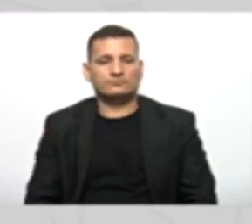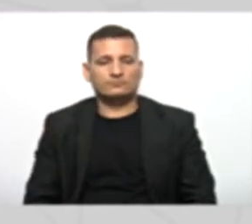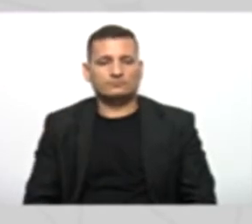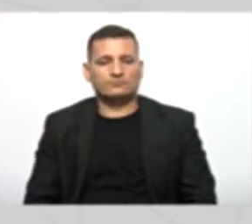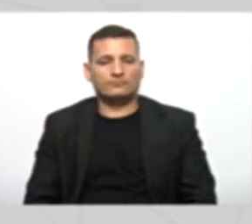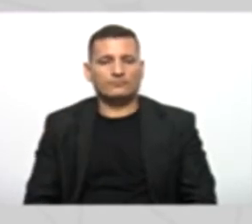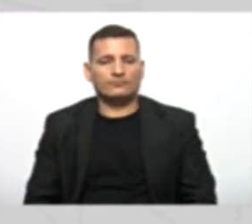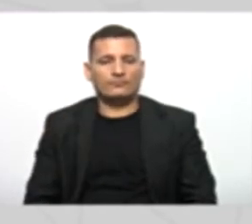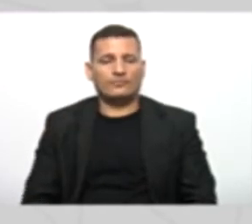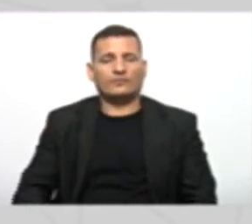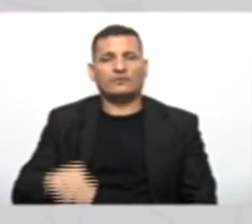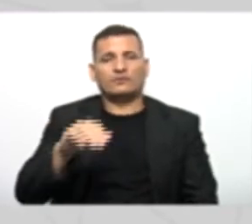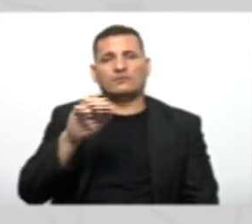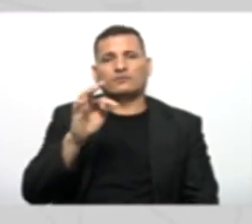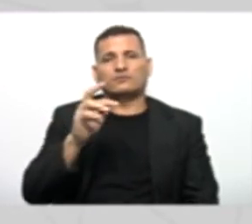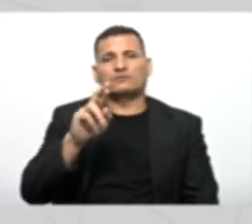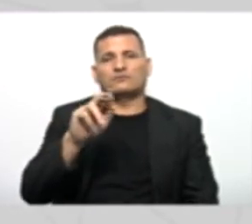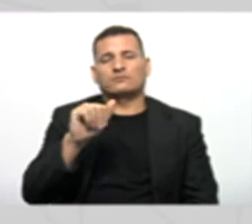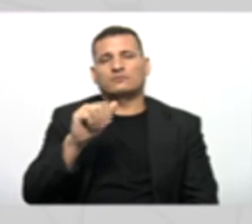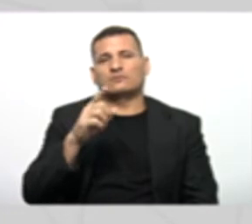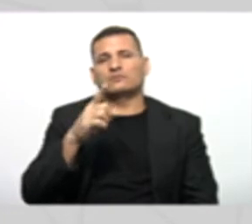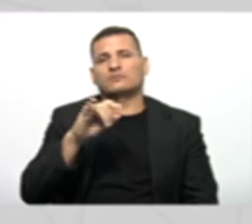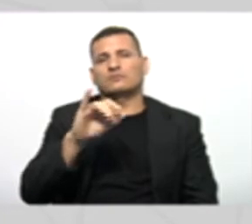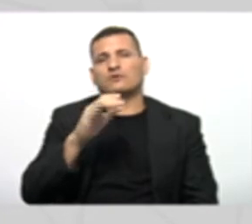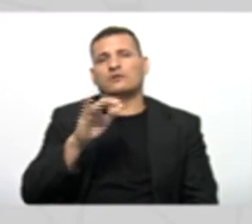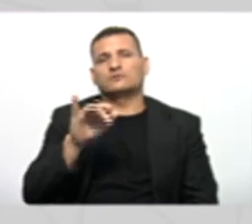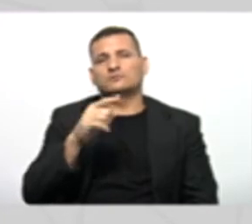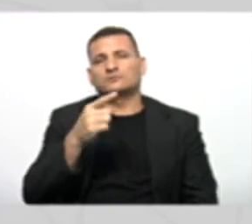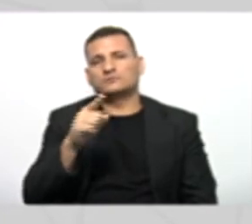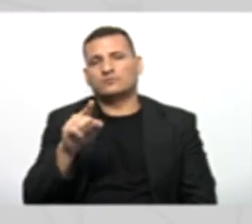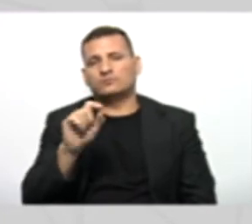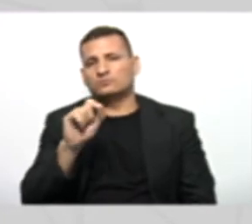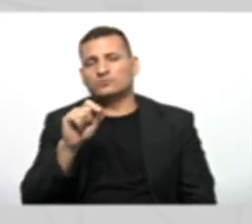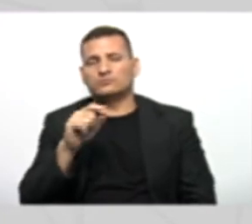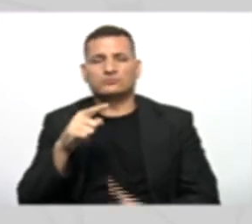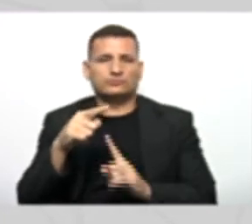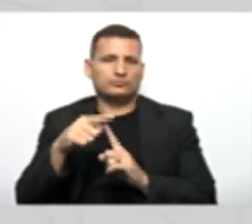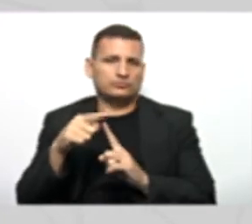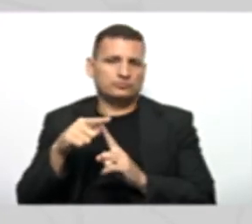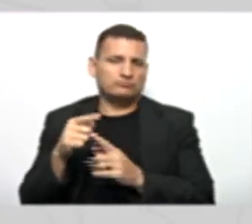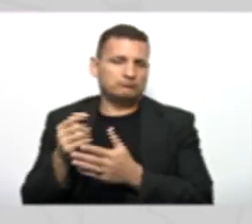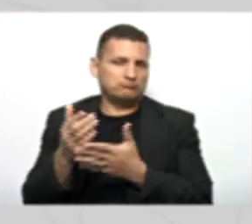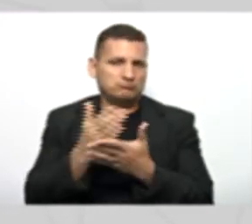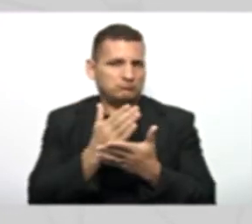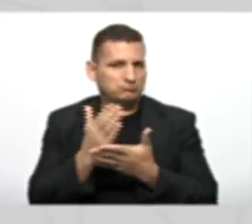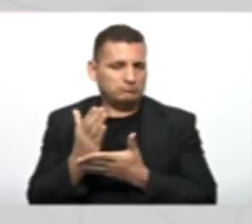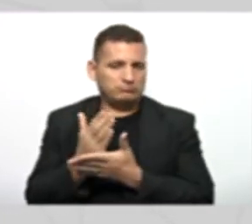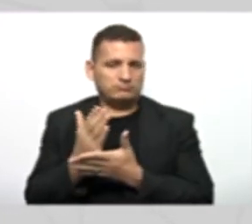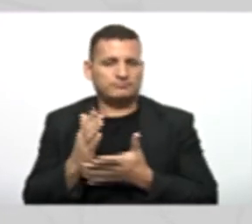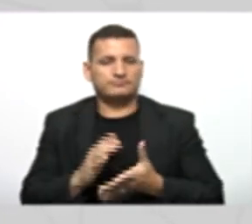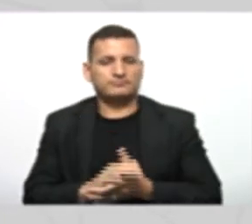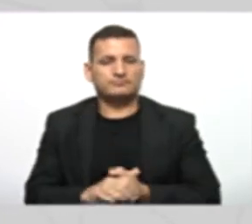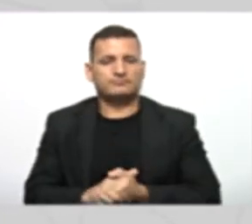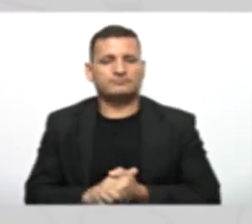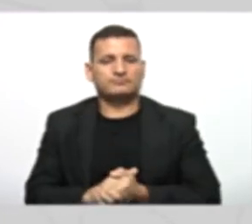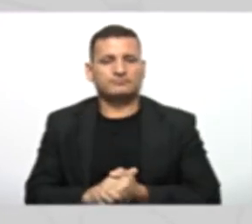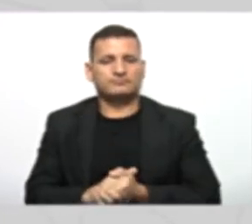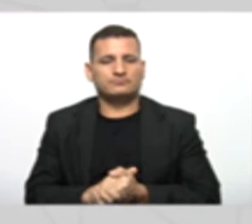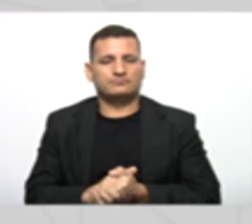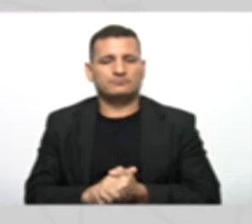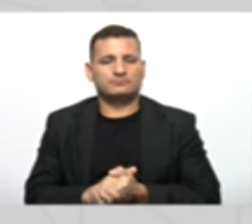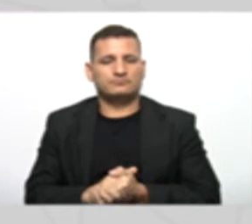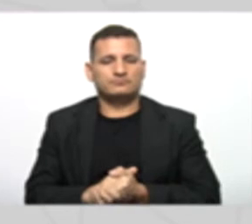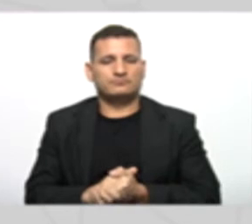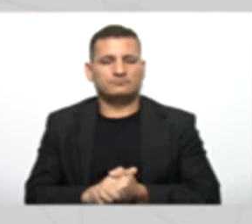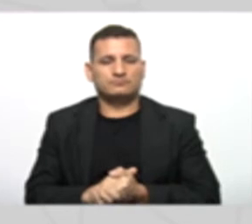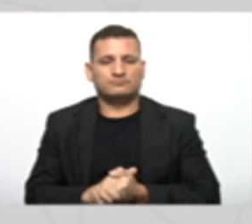self Tradição Que é a tradição De determinado time Que você foi Exemplificar Tá ok Então primeira coisa